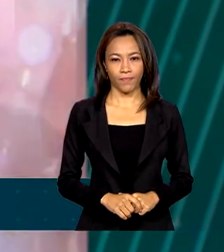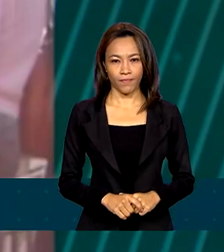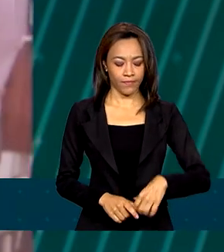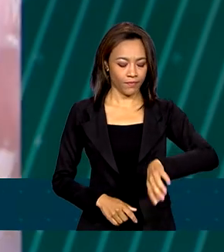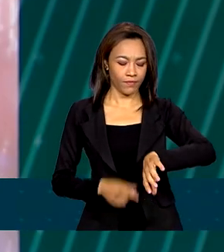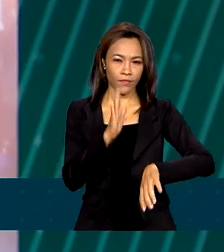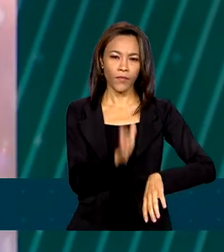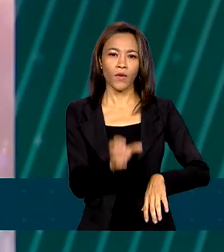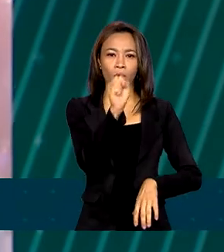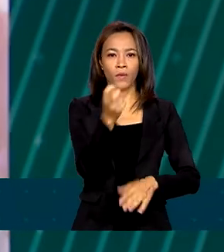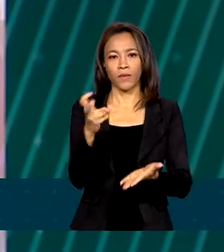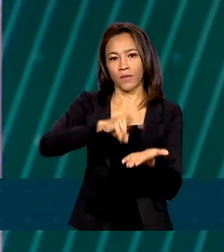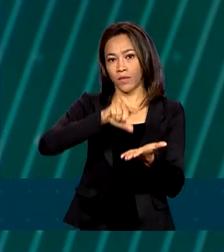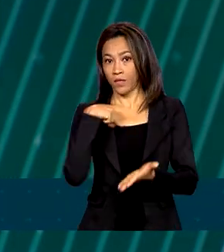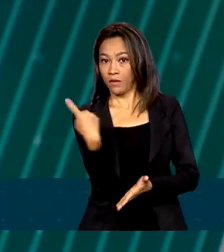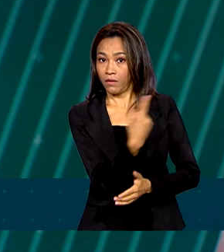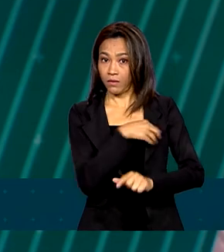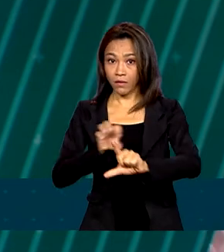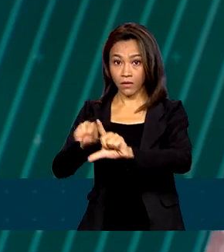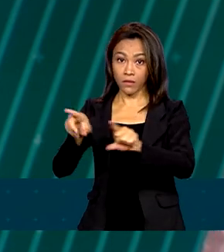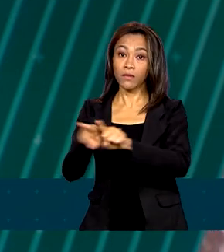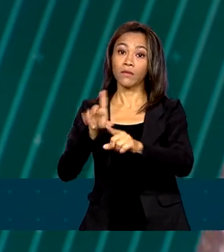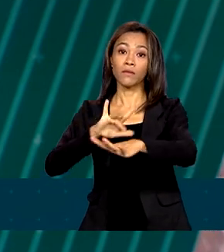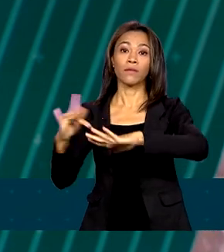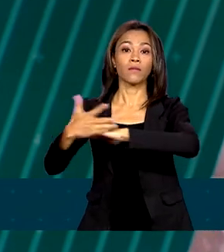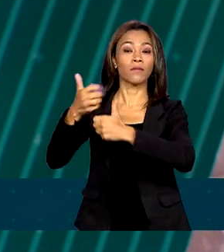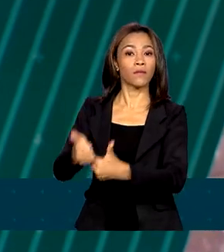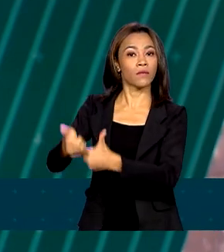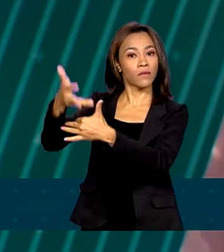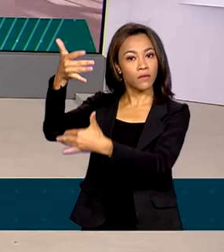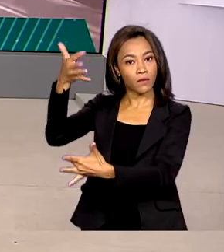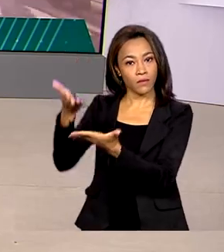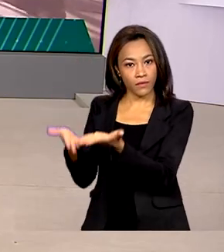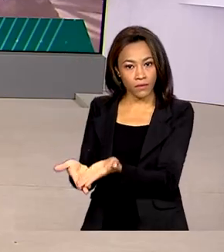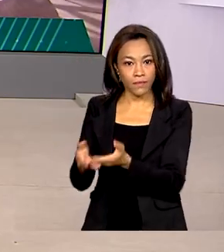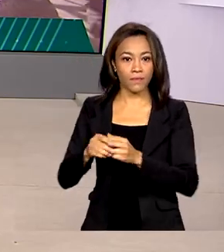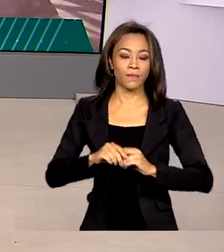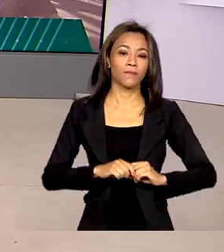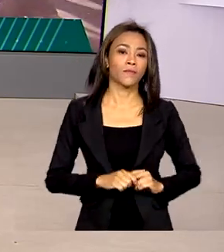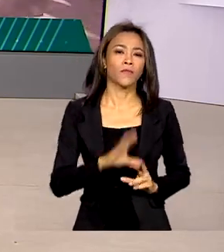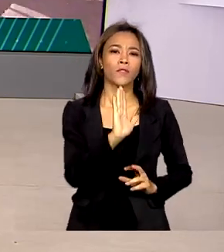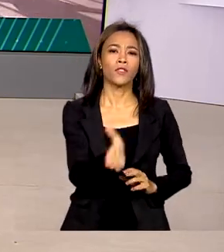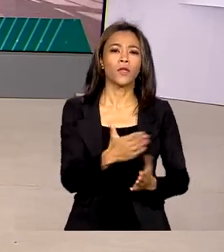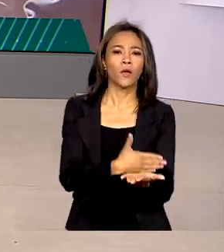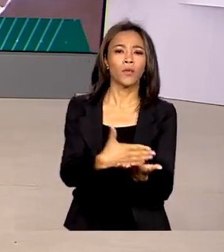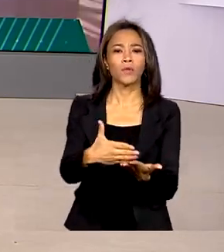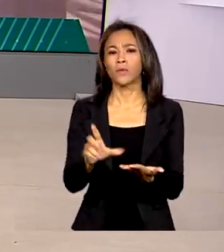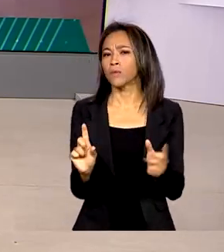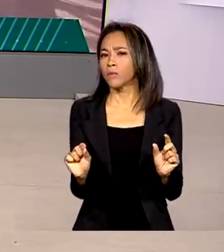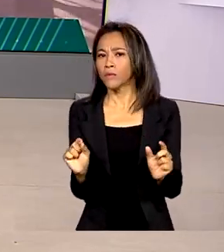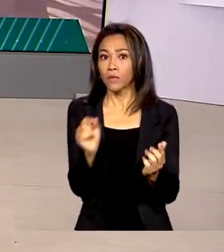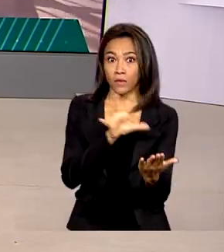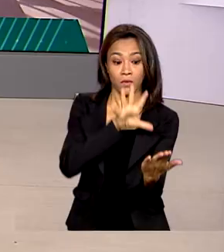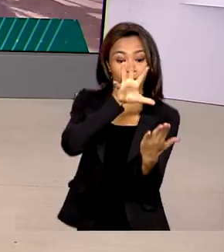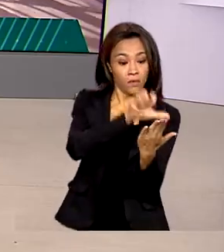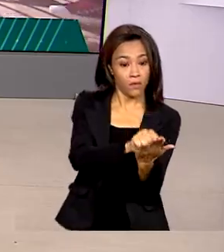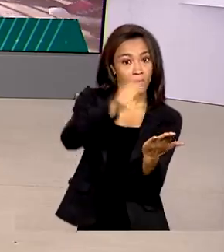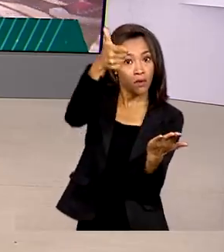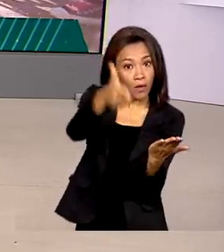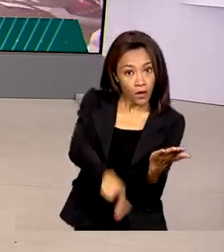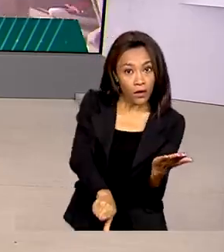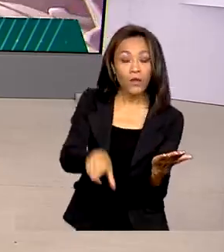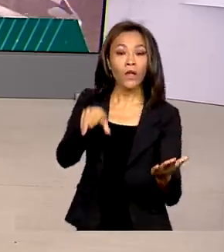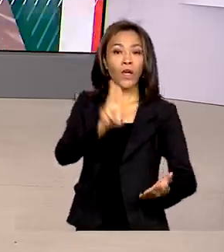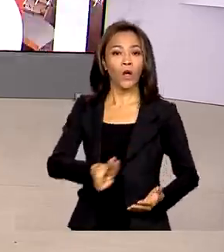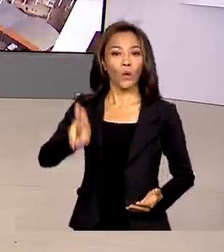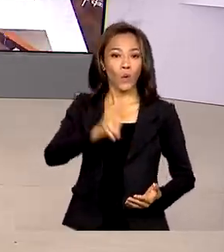Oito horas da manhã, estamos ao vivo também pelas redes sociais. Começou o recadastramento de armas de uso